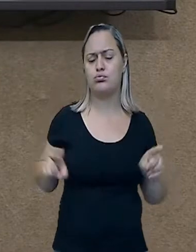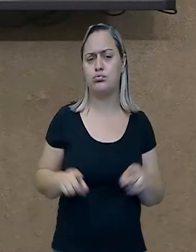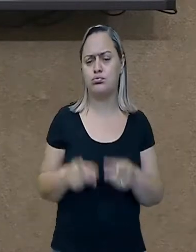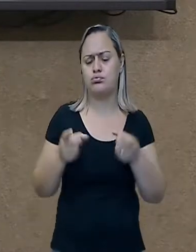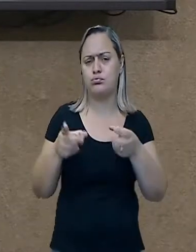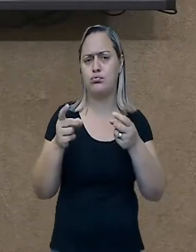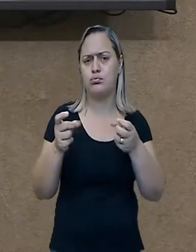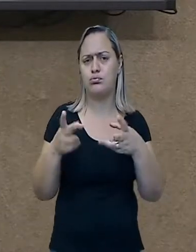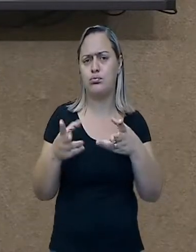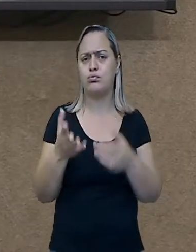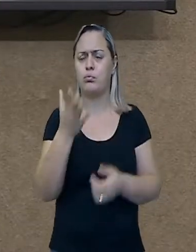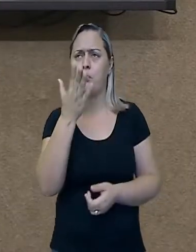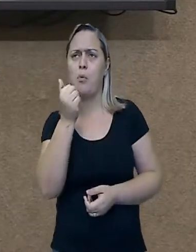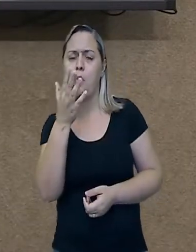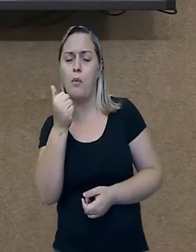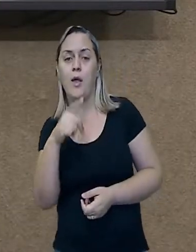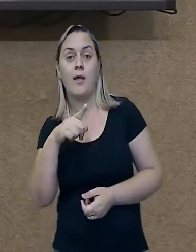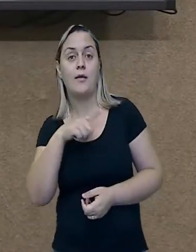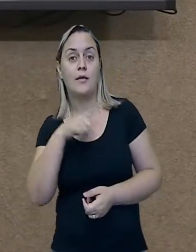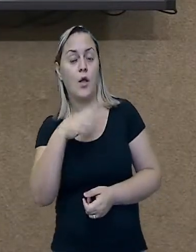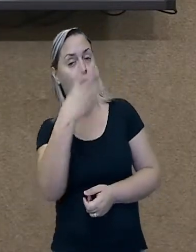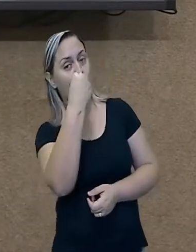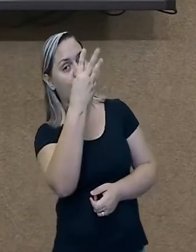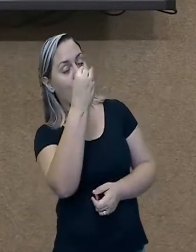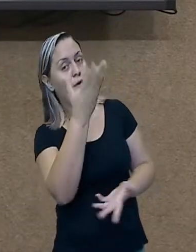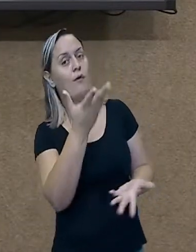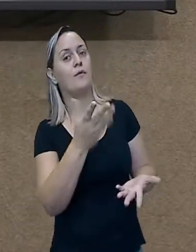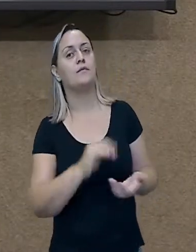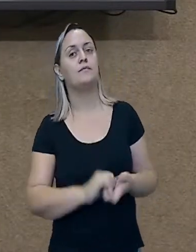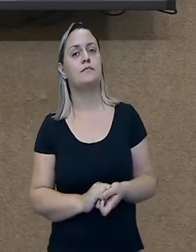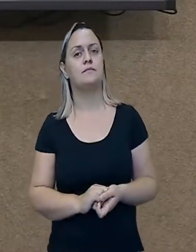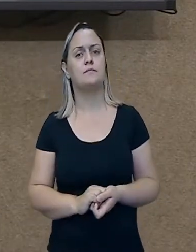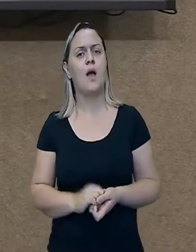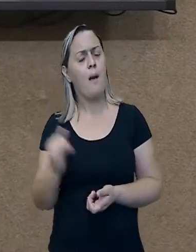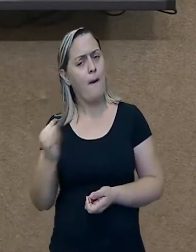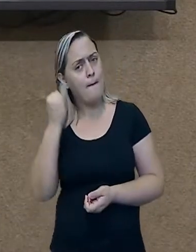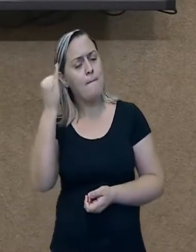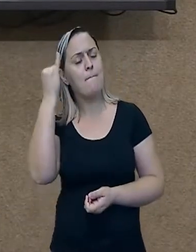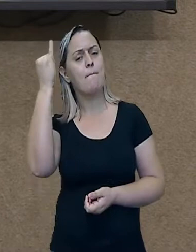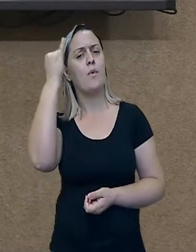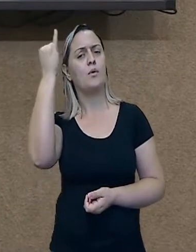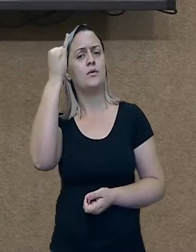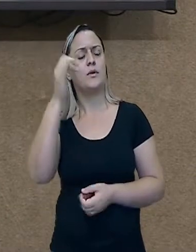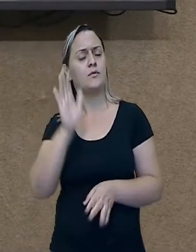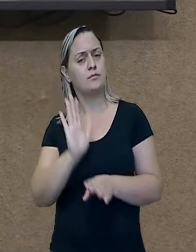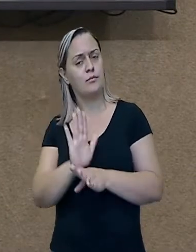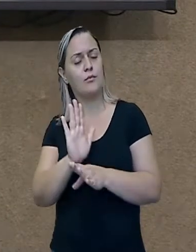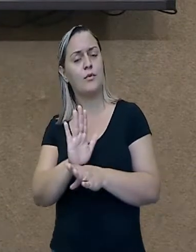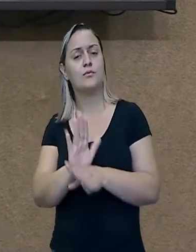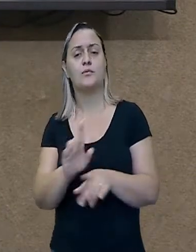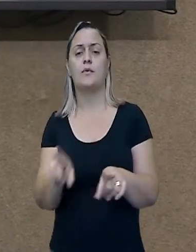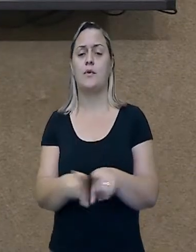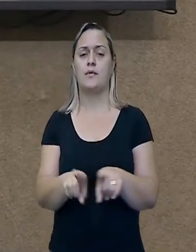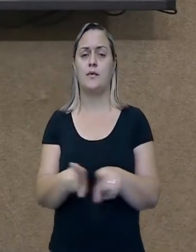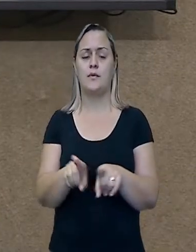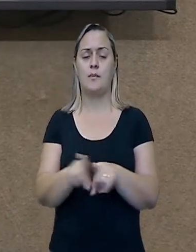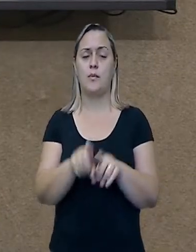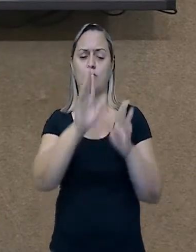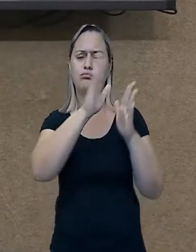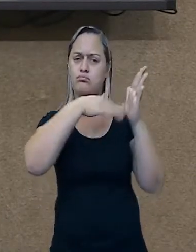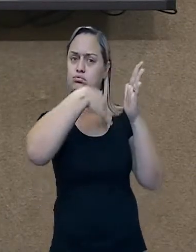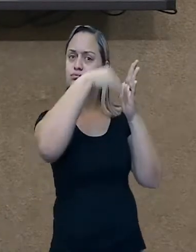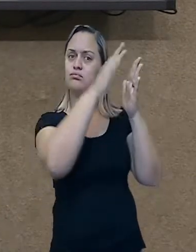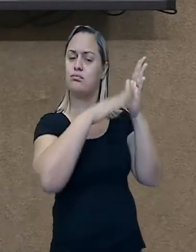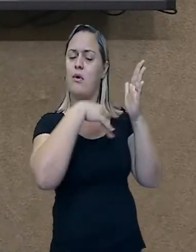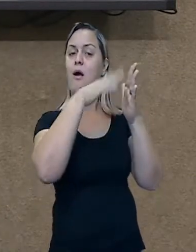lanches que você vai comer. Então, a fotografia, ela ficou, é um registro muito grande para todos nós. É uma arte que está presente em